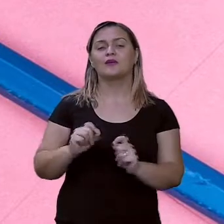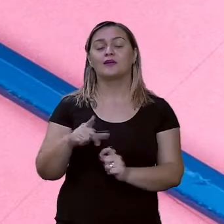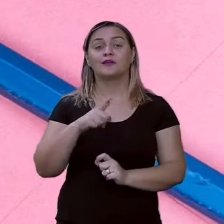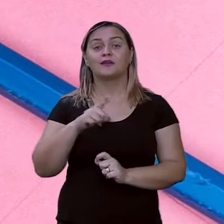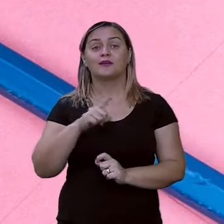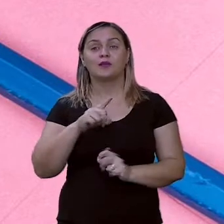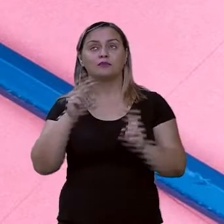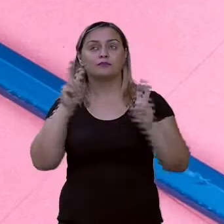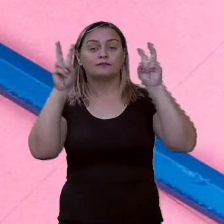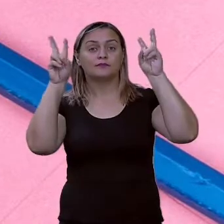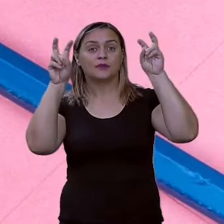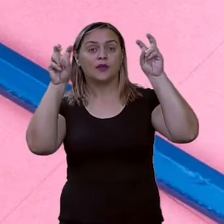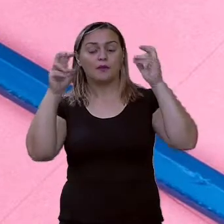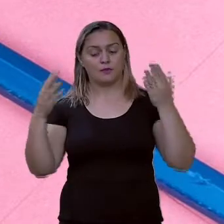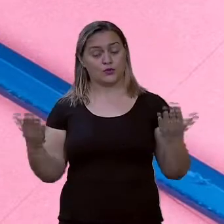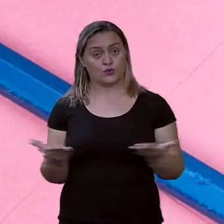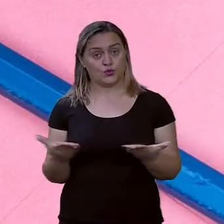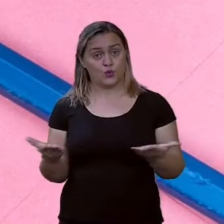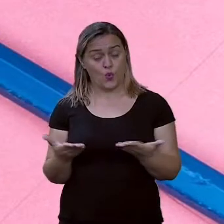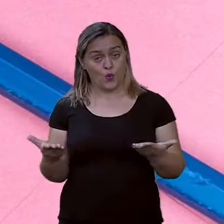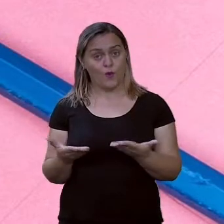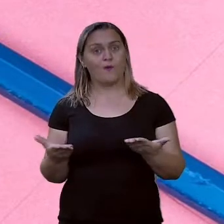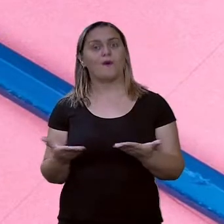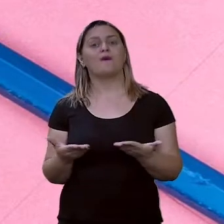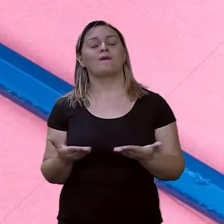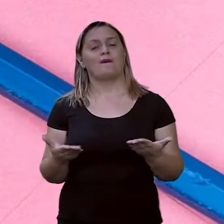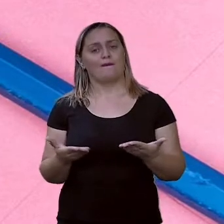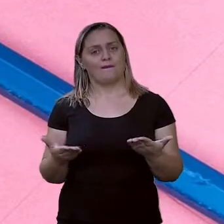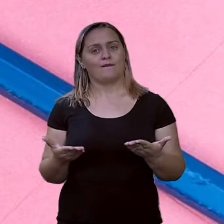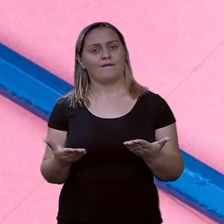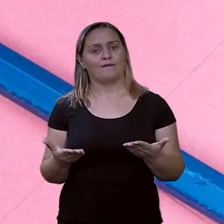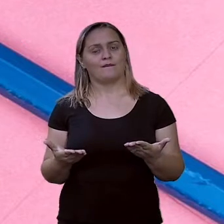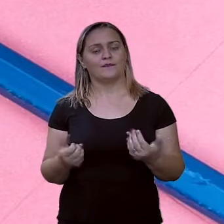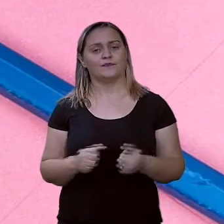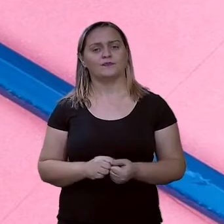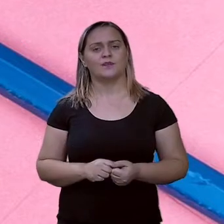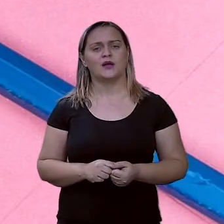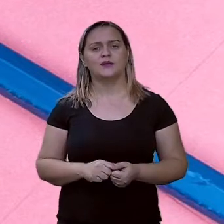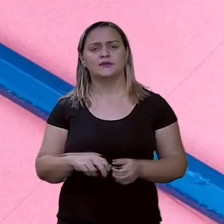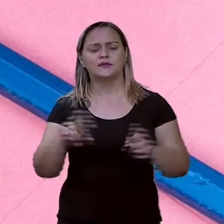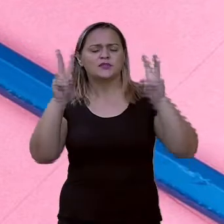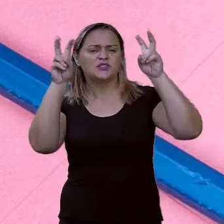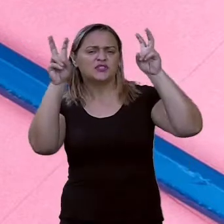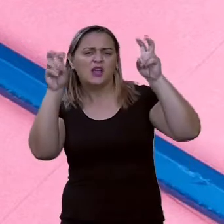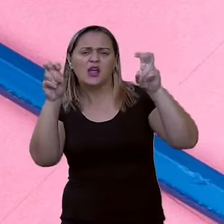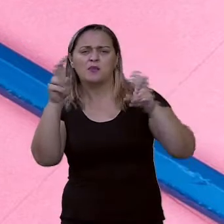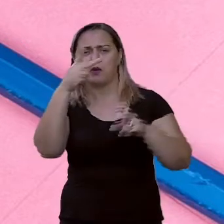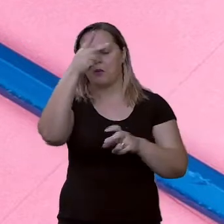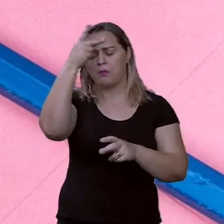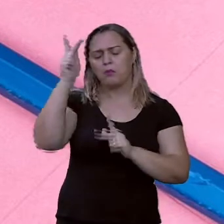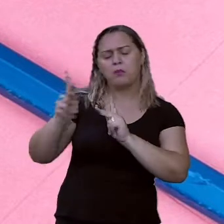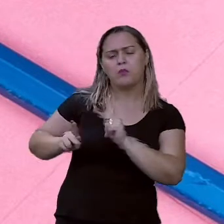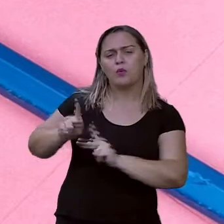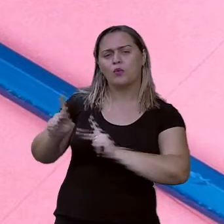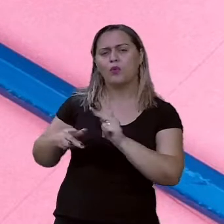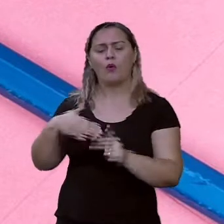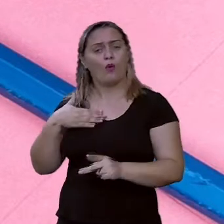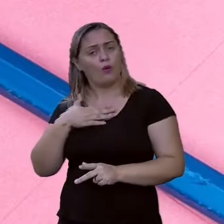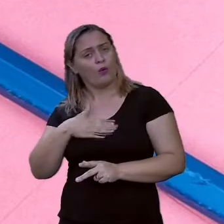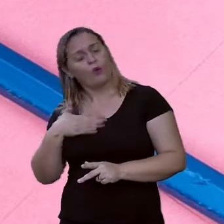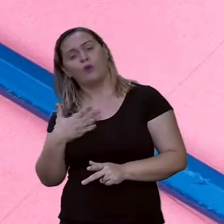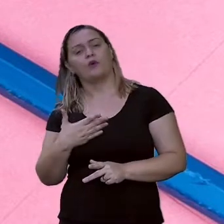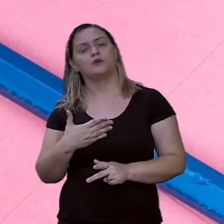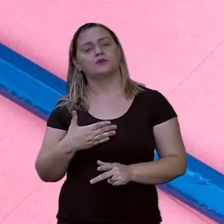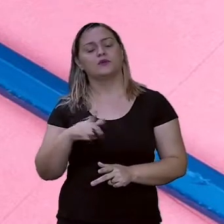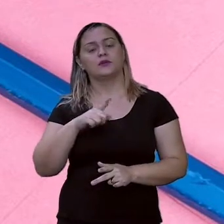Temas da atualidade, ou seja, temas de interesse público. Possui títulos polêmicos e